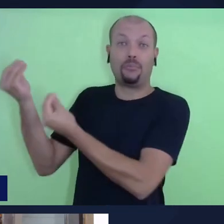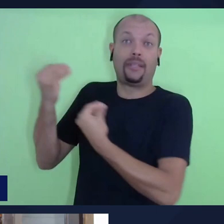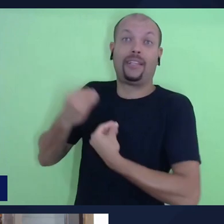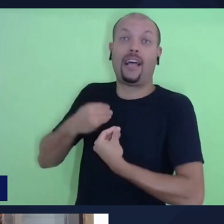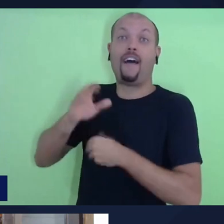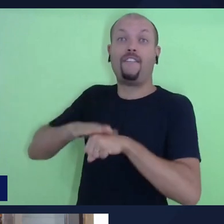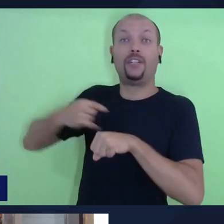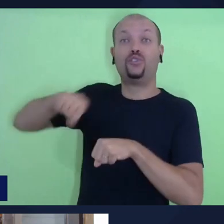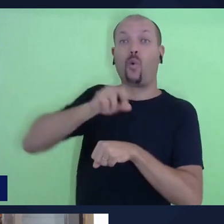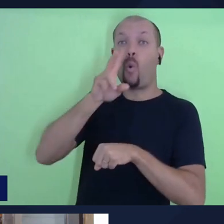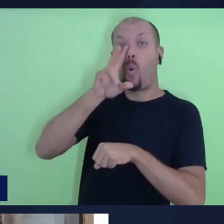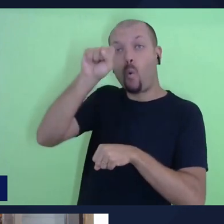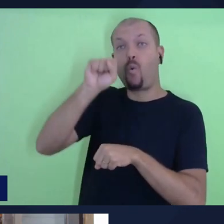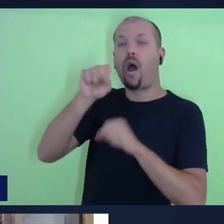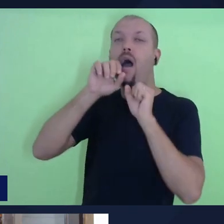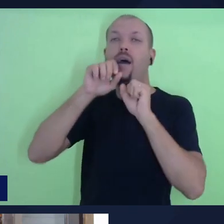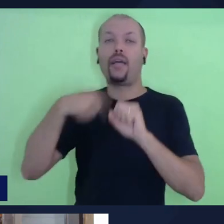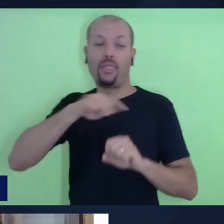abençoar outras pessoas.